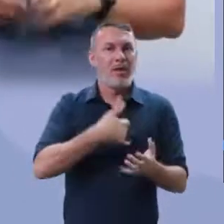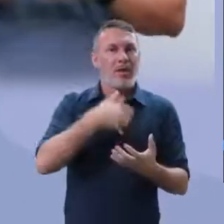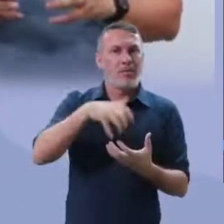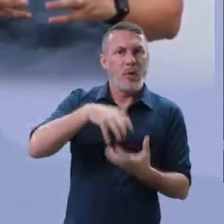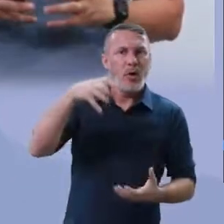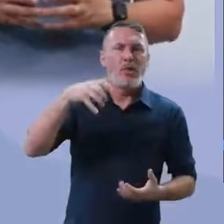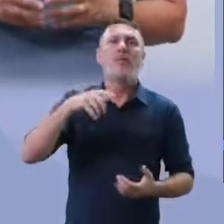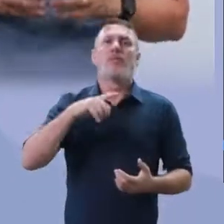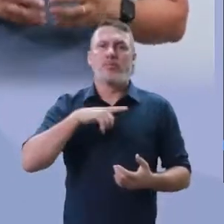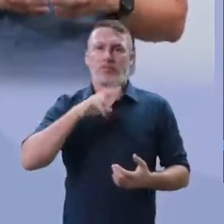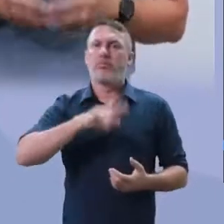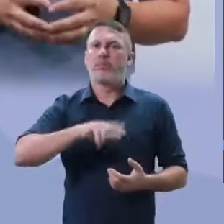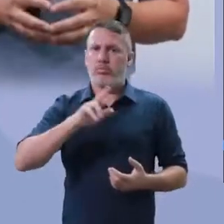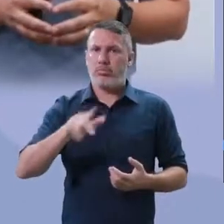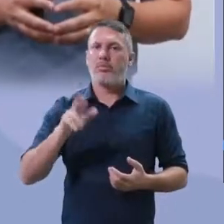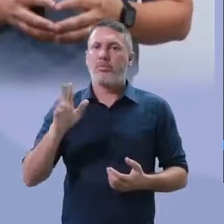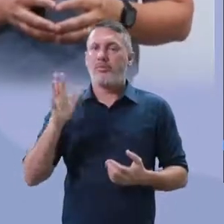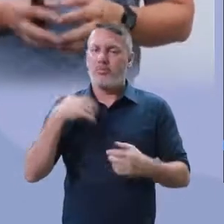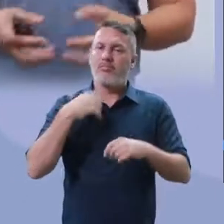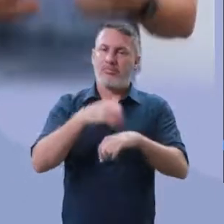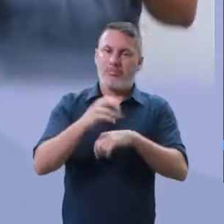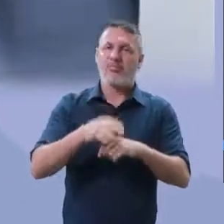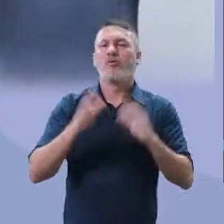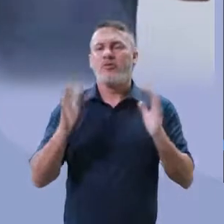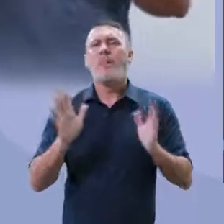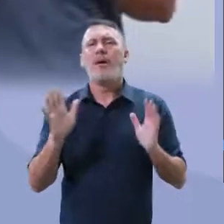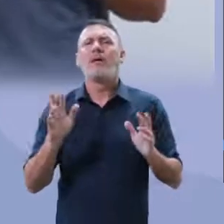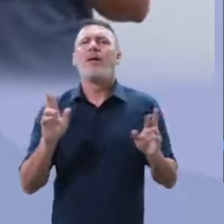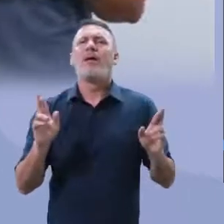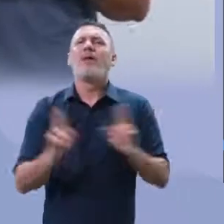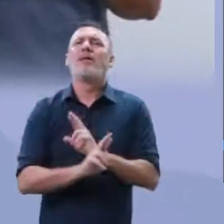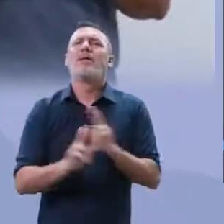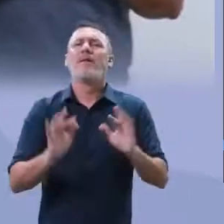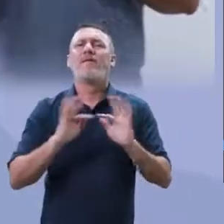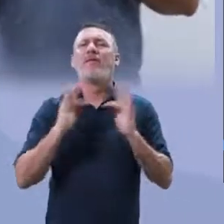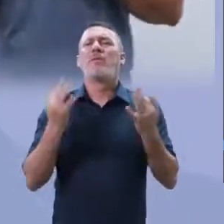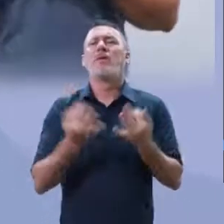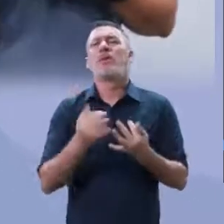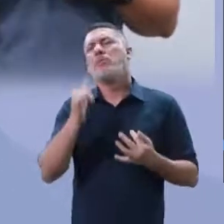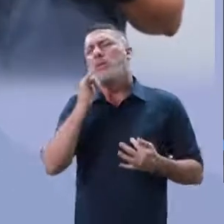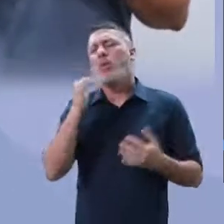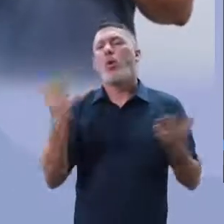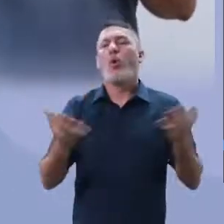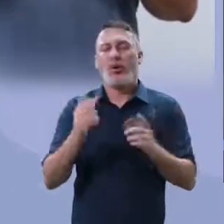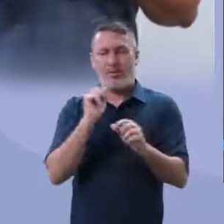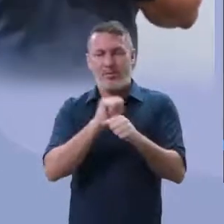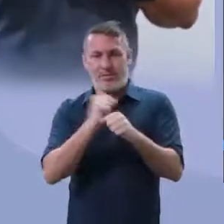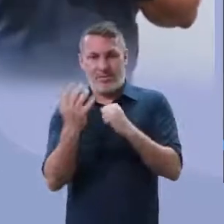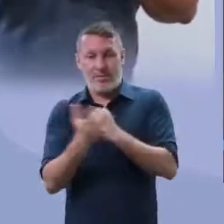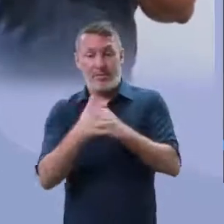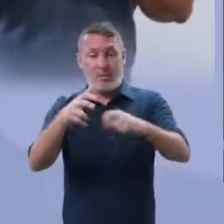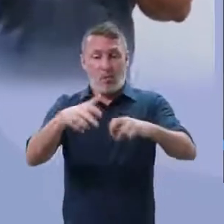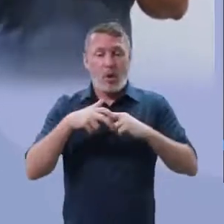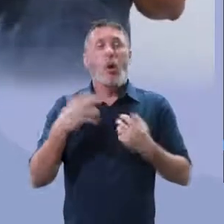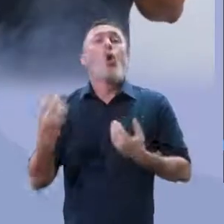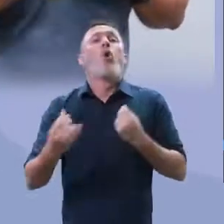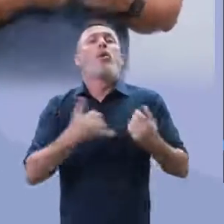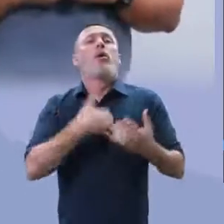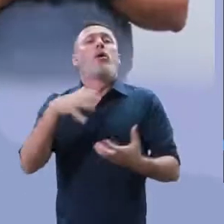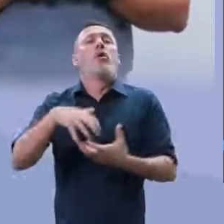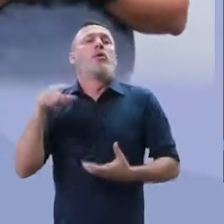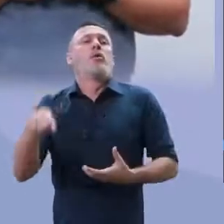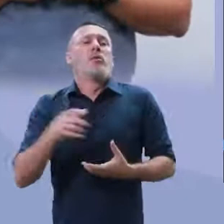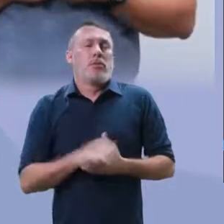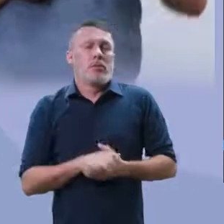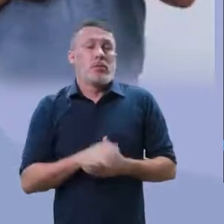falamos sobre isso. Todo esse tema já foi trabalhado por vocês. Mas como que os idosos se portaram ou como que a sociedade se comportou